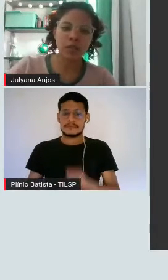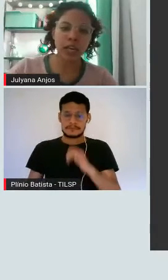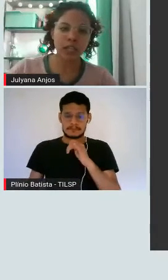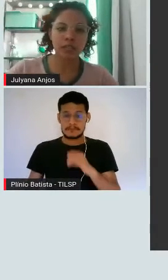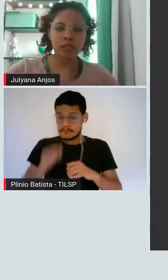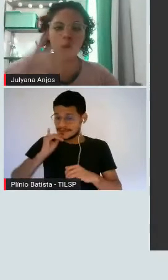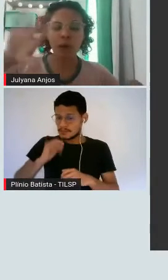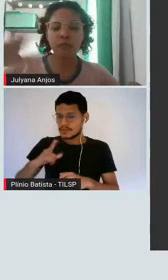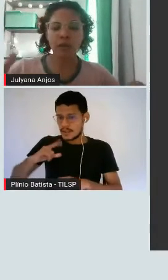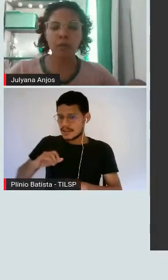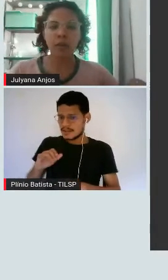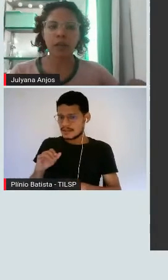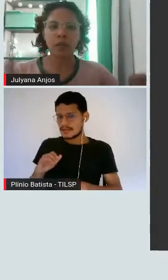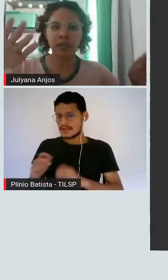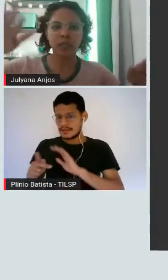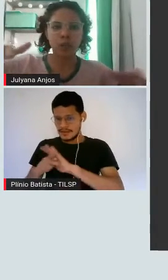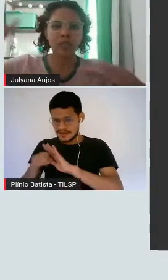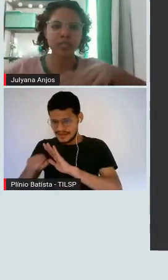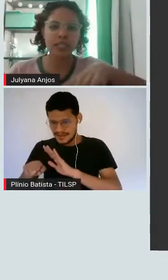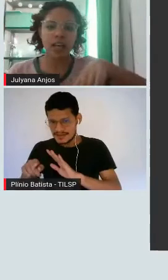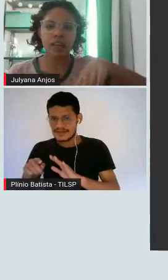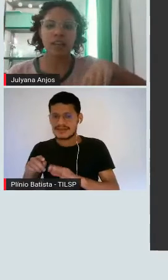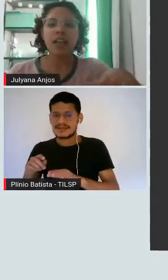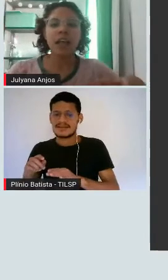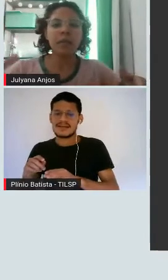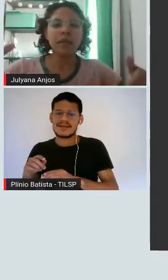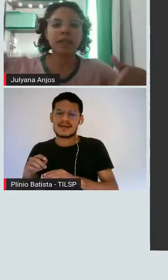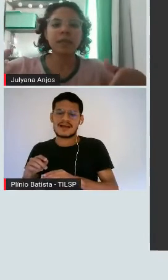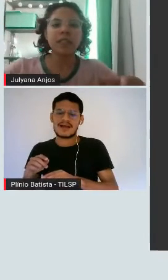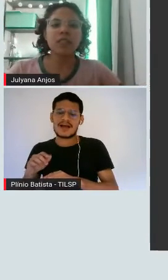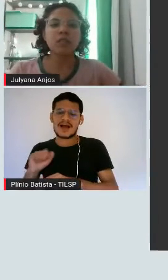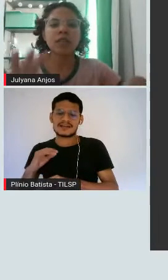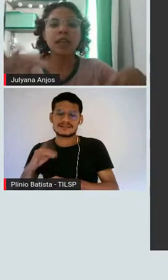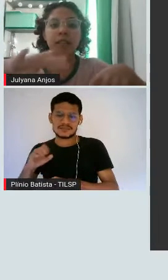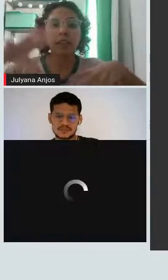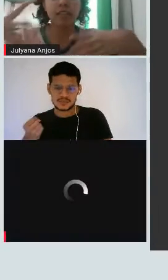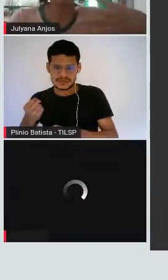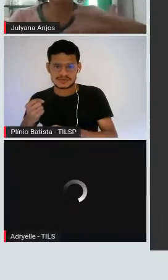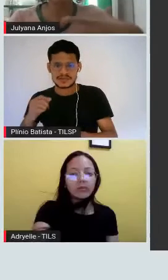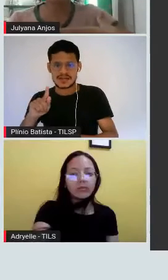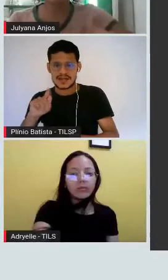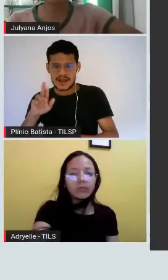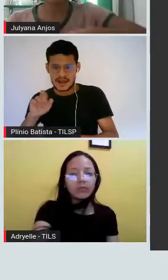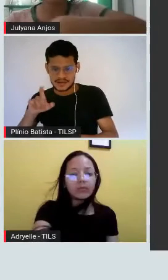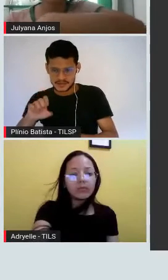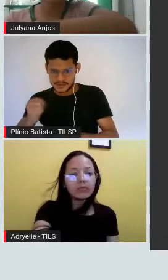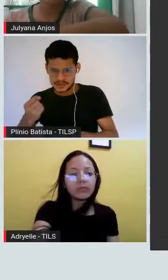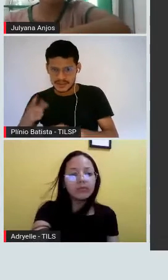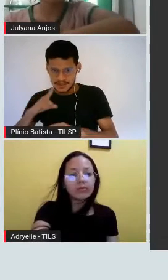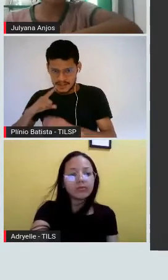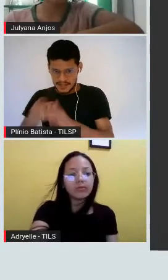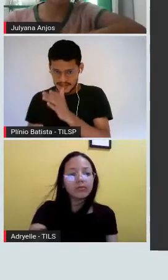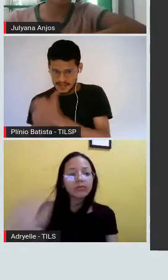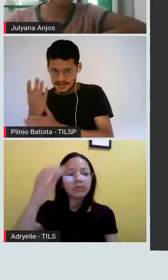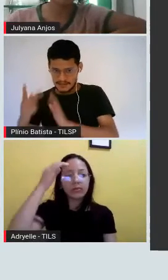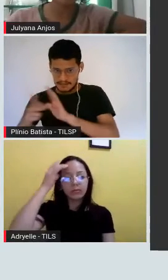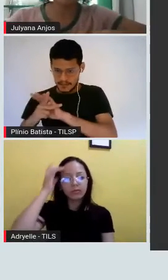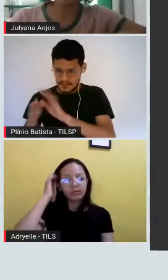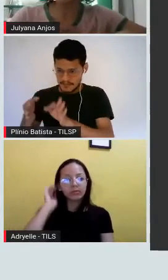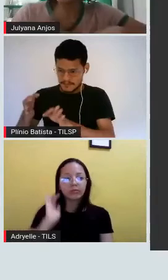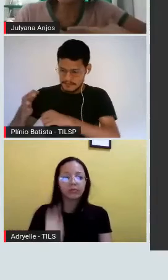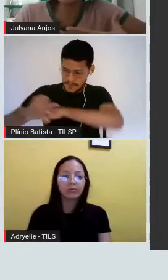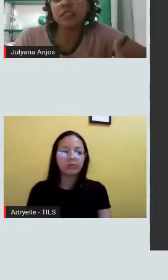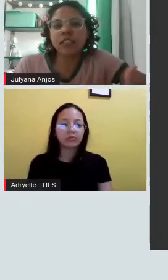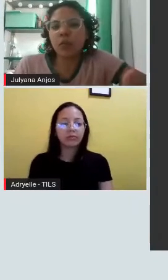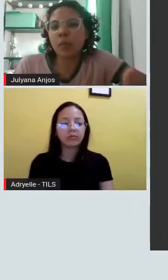ácido graxo, ele formava uma molécula que torcia, é basicamente isso. E ela ficava mais difícil de se associar com outras moléculas.